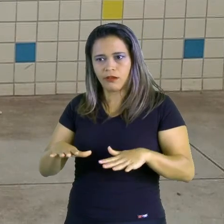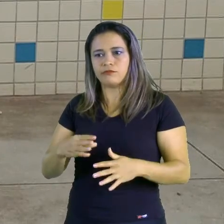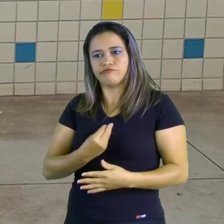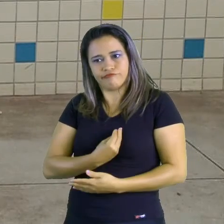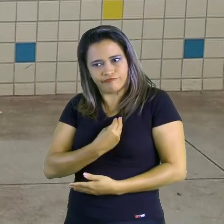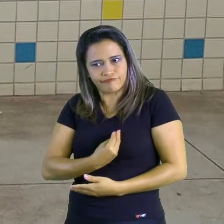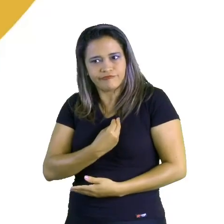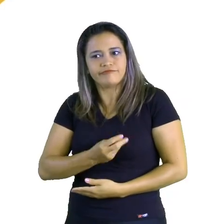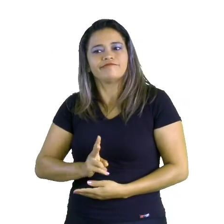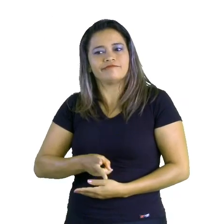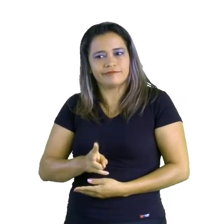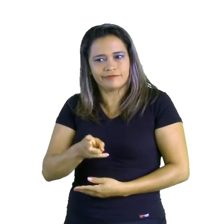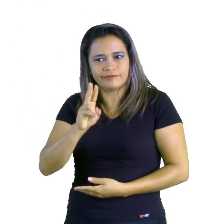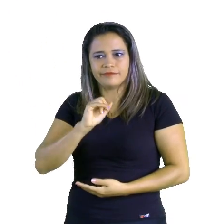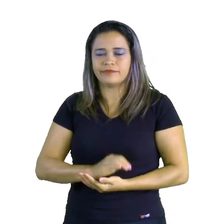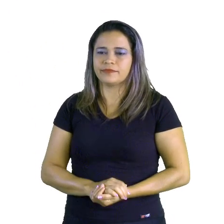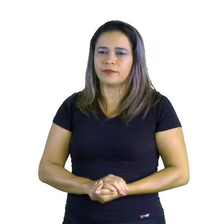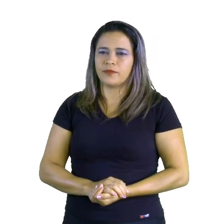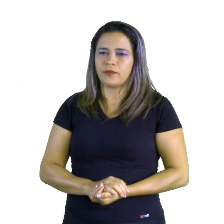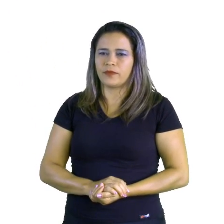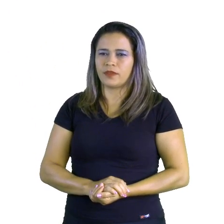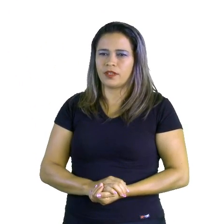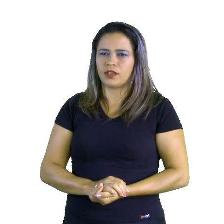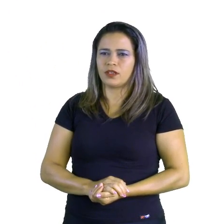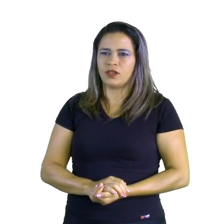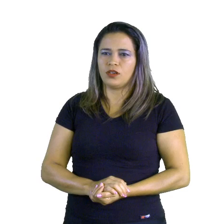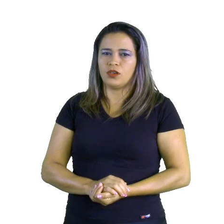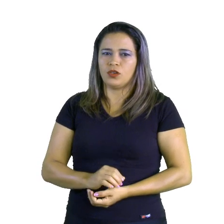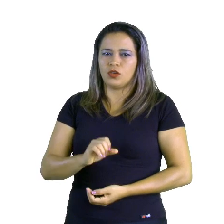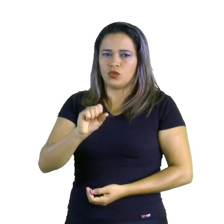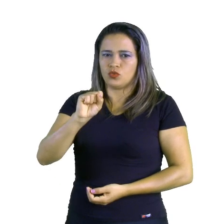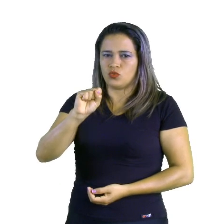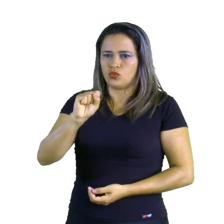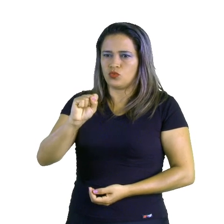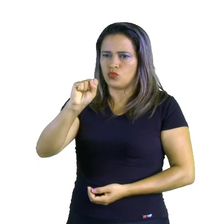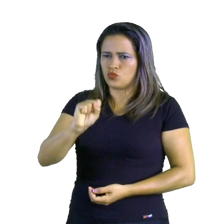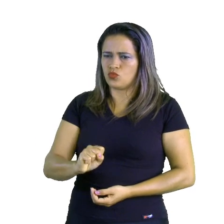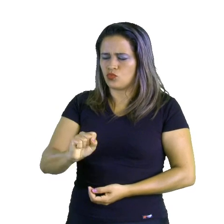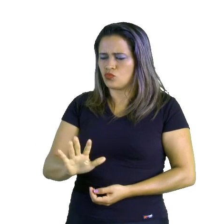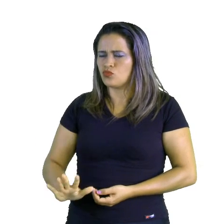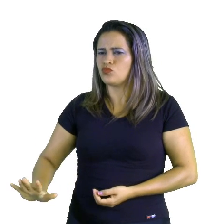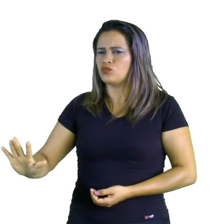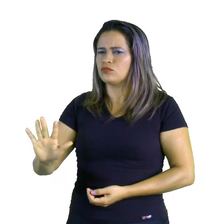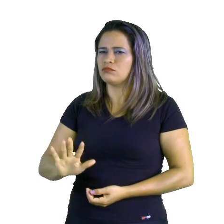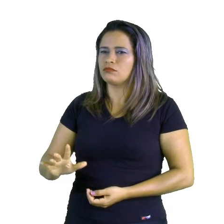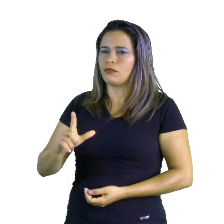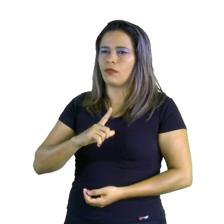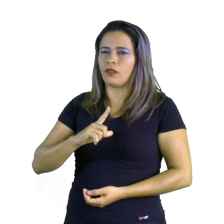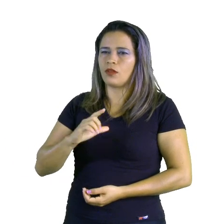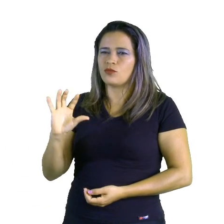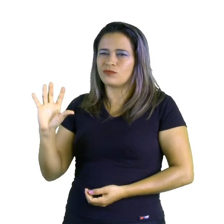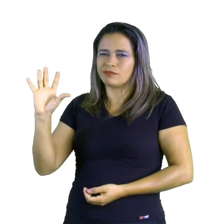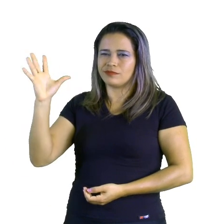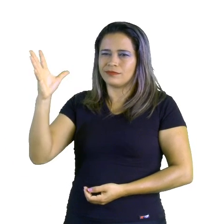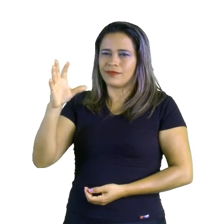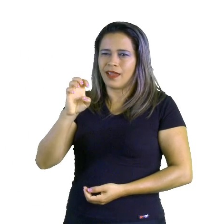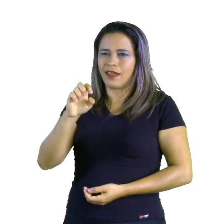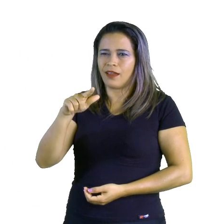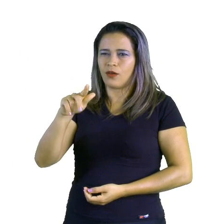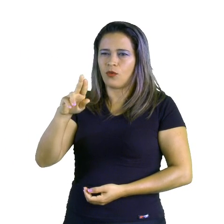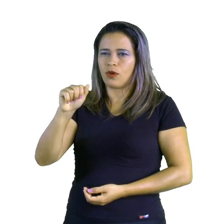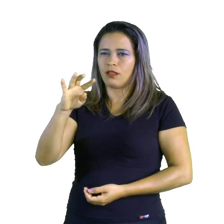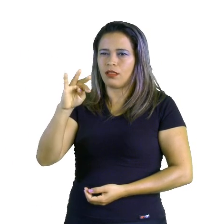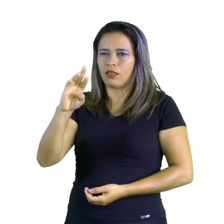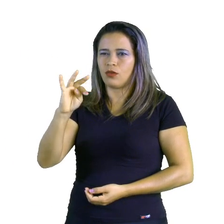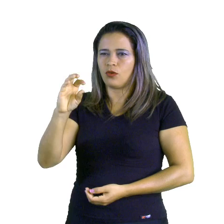verdade, ativos. No sudoeste asiático, nessa região, nós temos um clima equatorial, o que favorece a presença